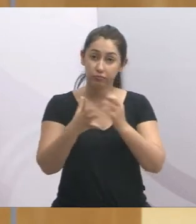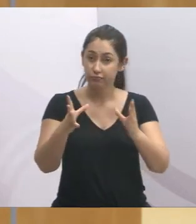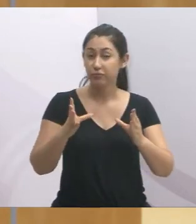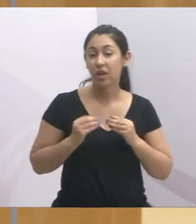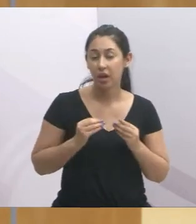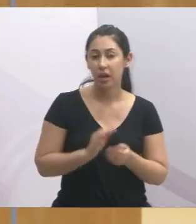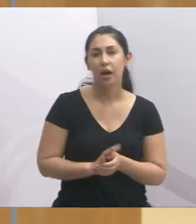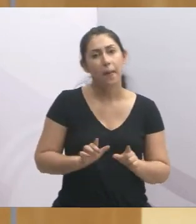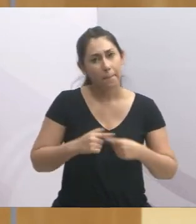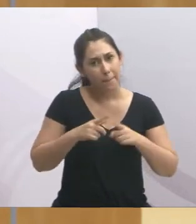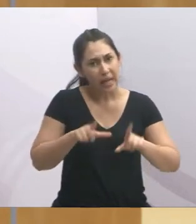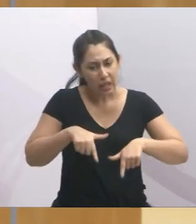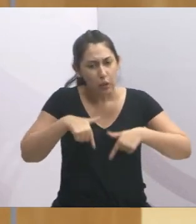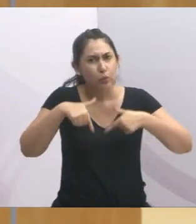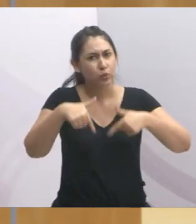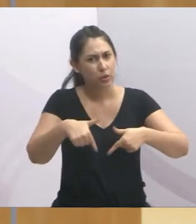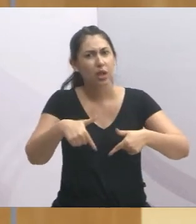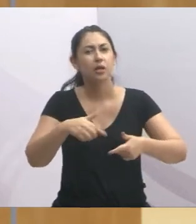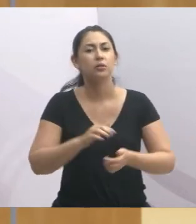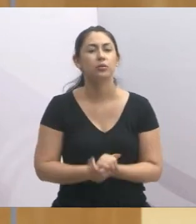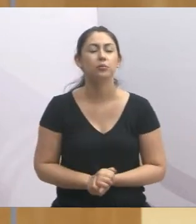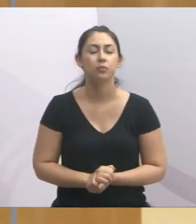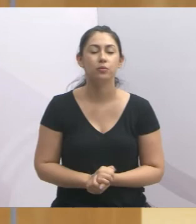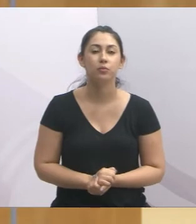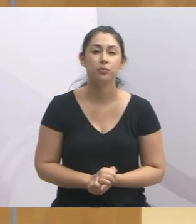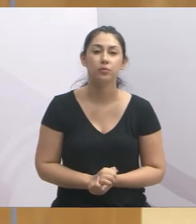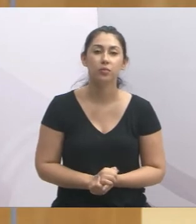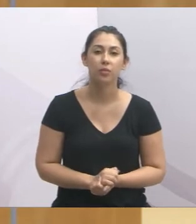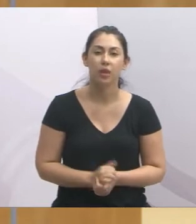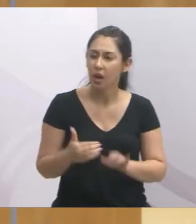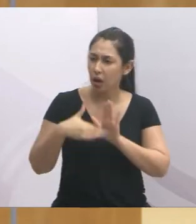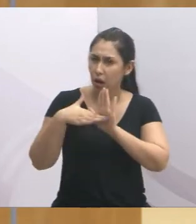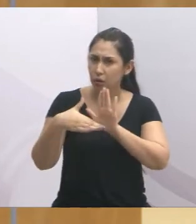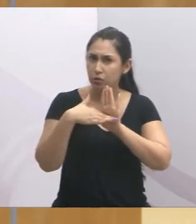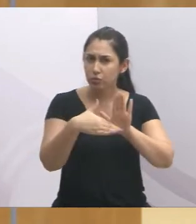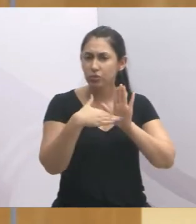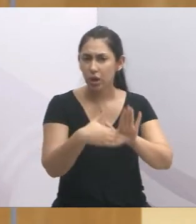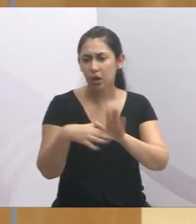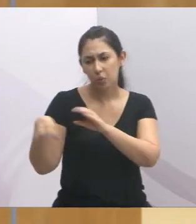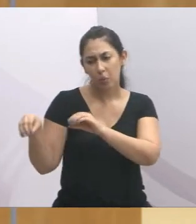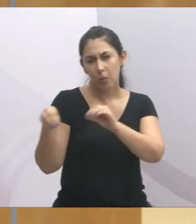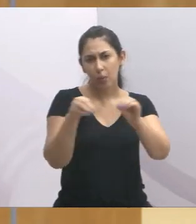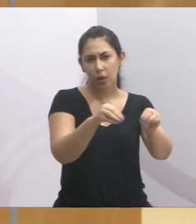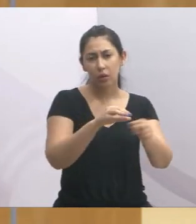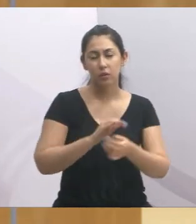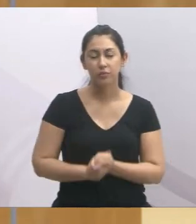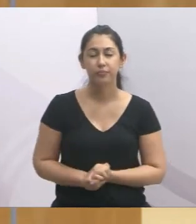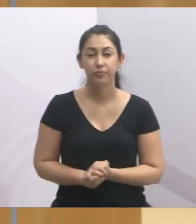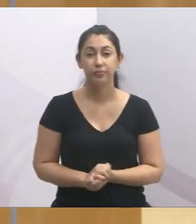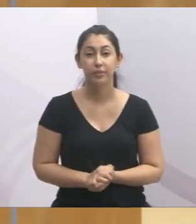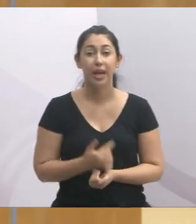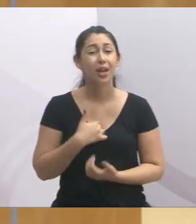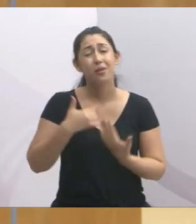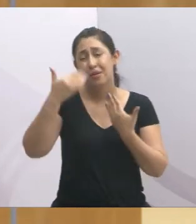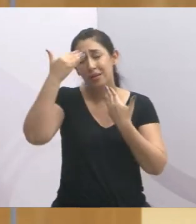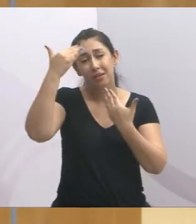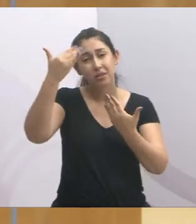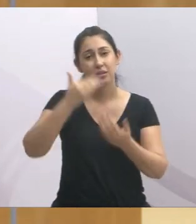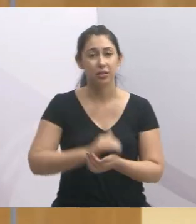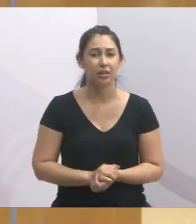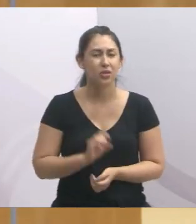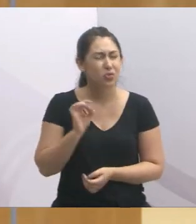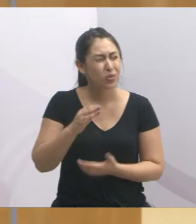os guerreiros e que estão na linha de frente do Covid, carregando as pessoas, transportando no dia a dia. E só tem a agradecer mesmo,